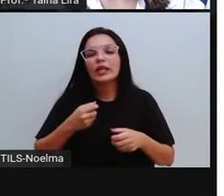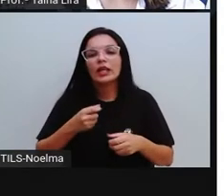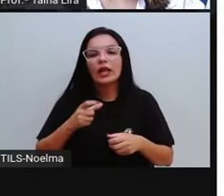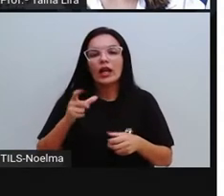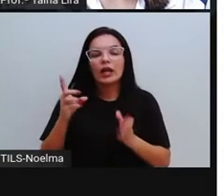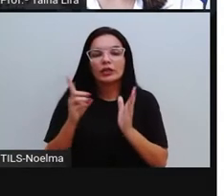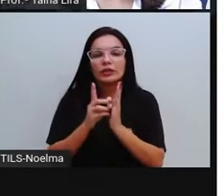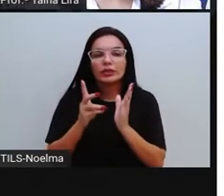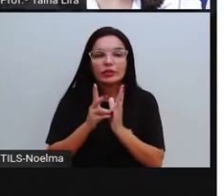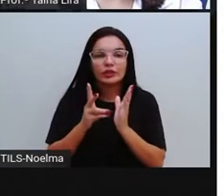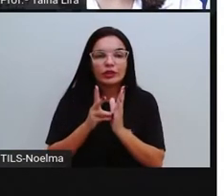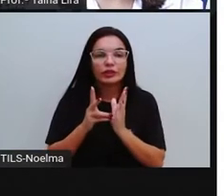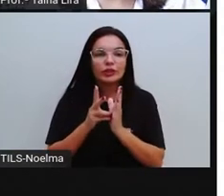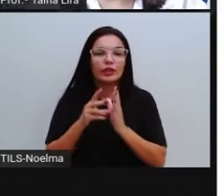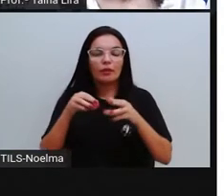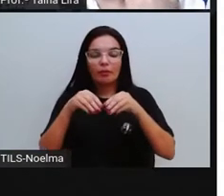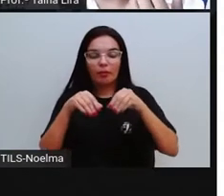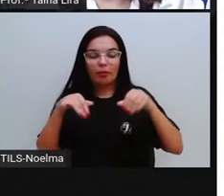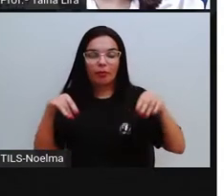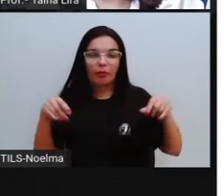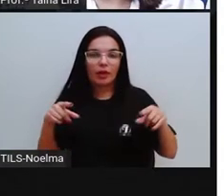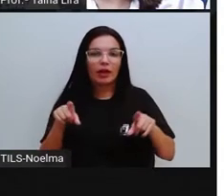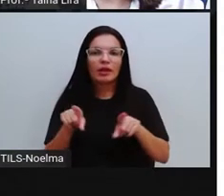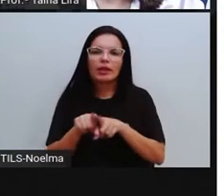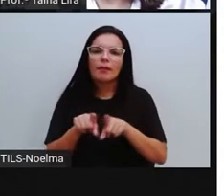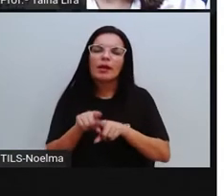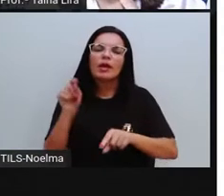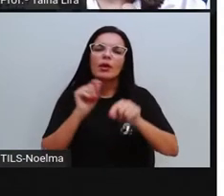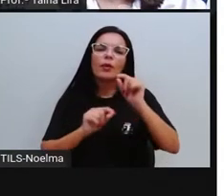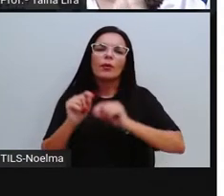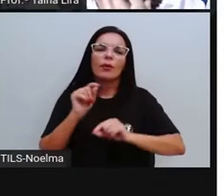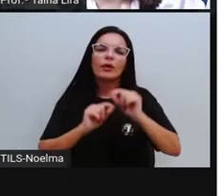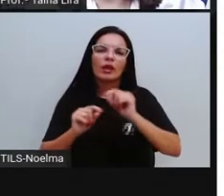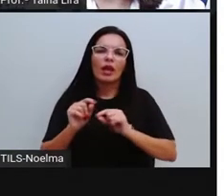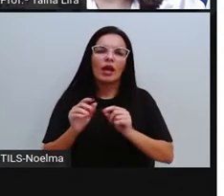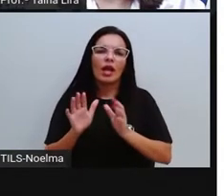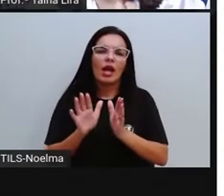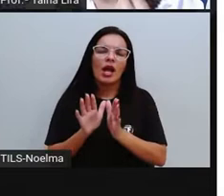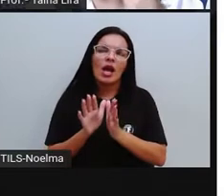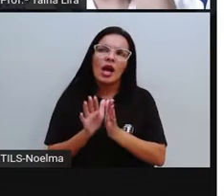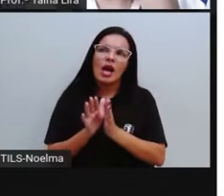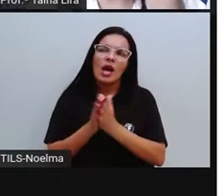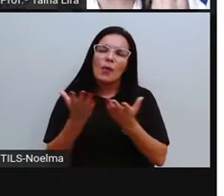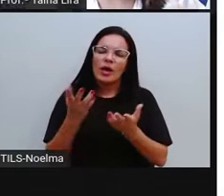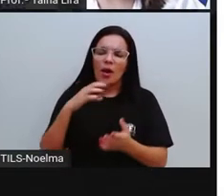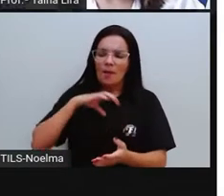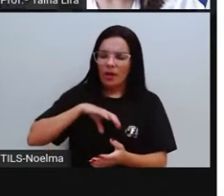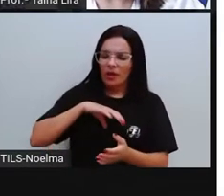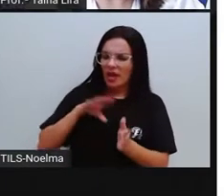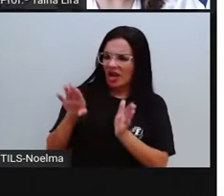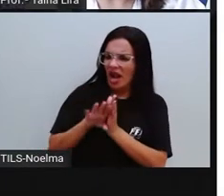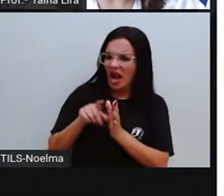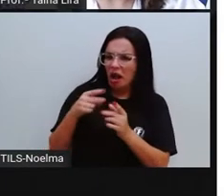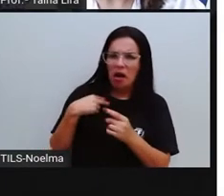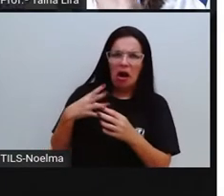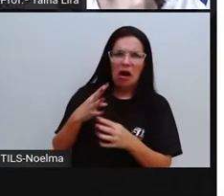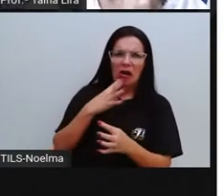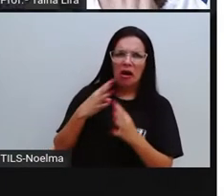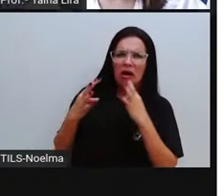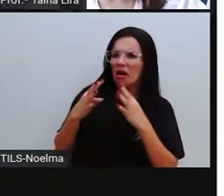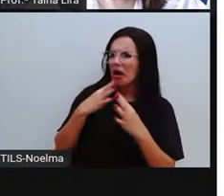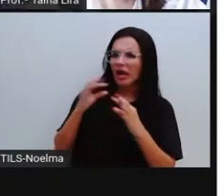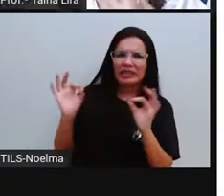Tantos indígenas estranharam muito ali os portugueses, como os portugueses estranharam também